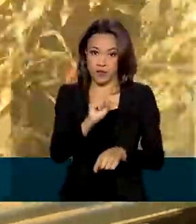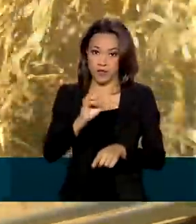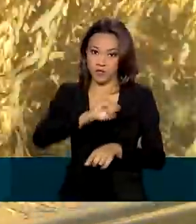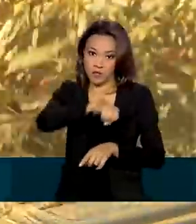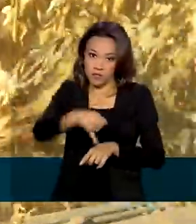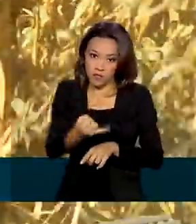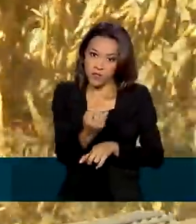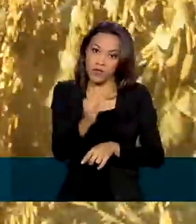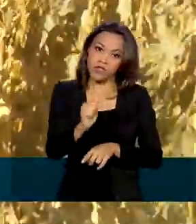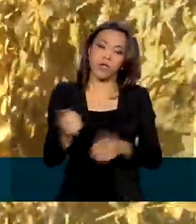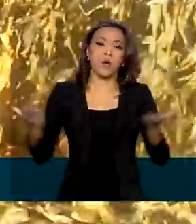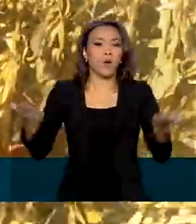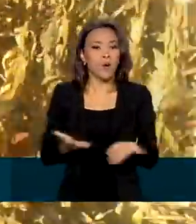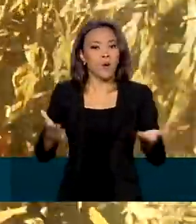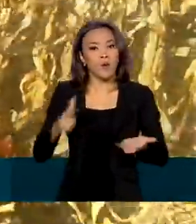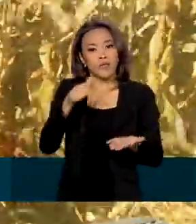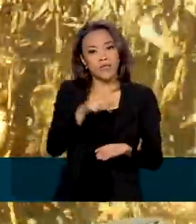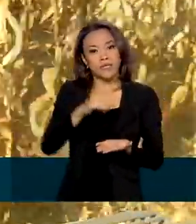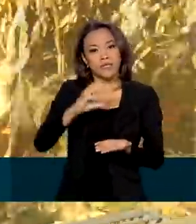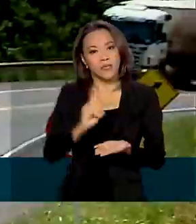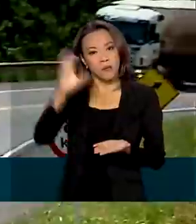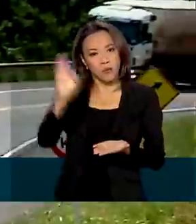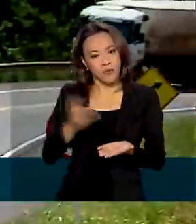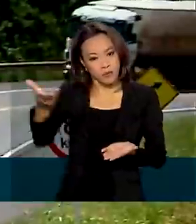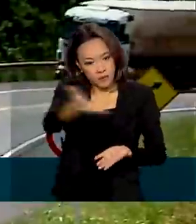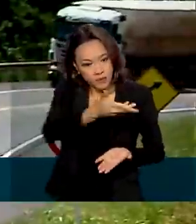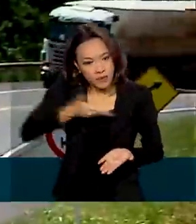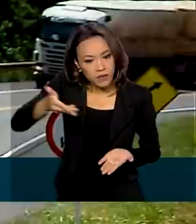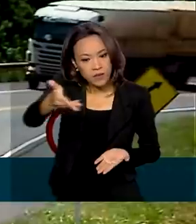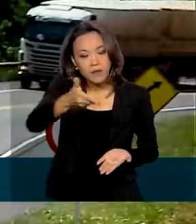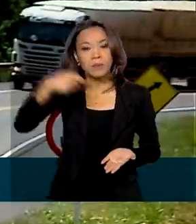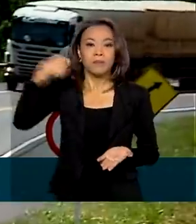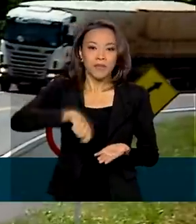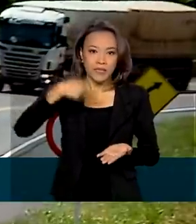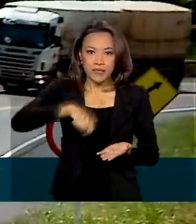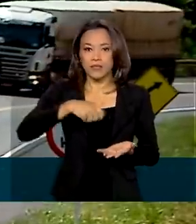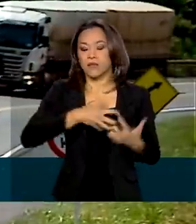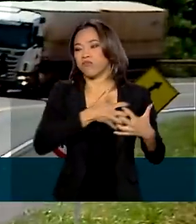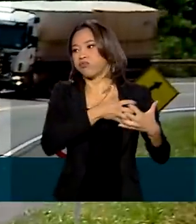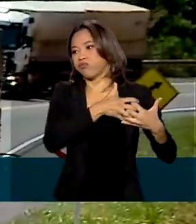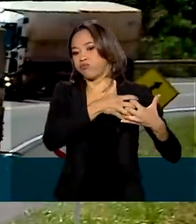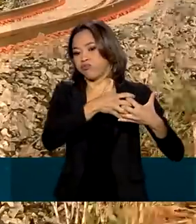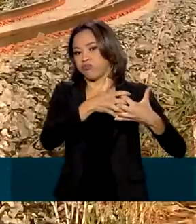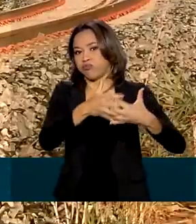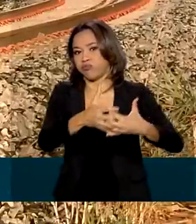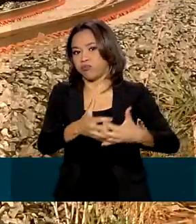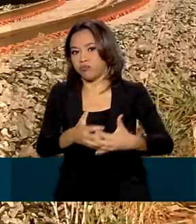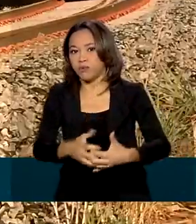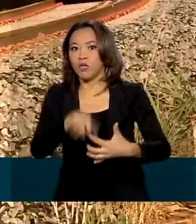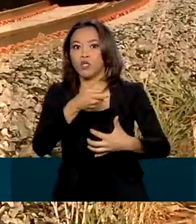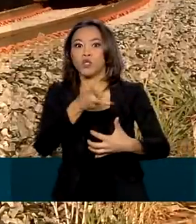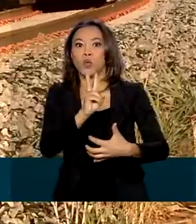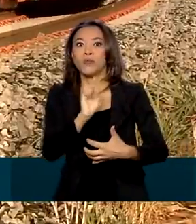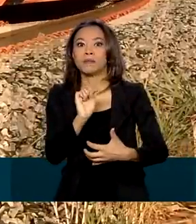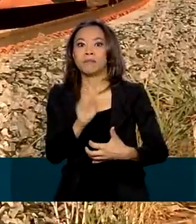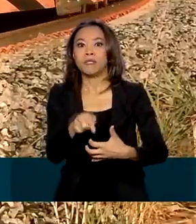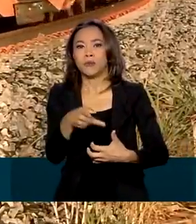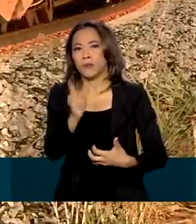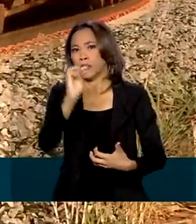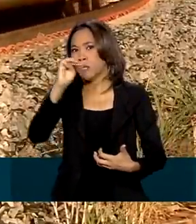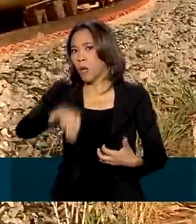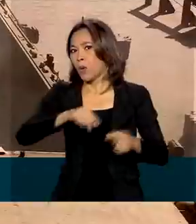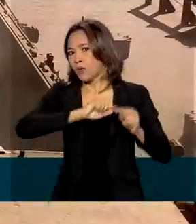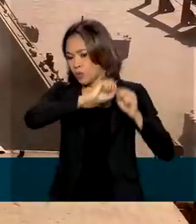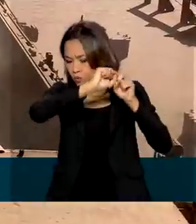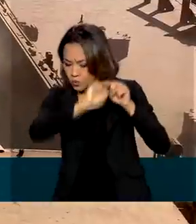mais de 70% desta produção precisam percorrer cerca de 2 mil quilômetros no sentido